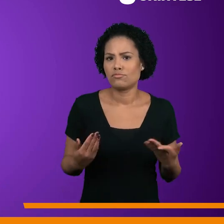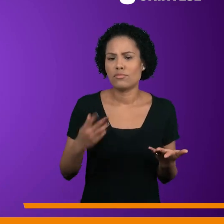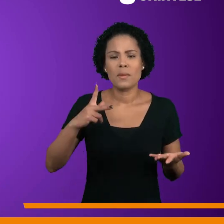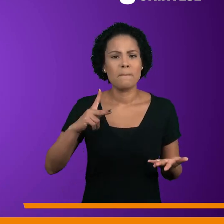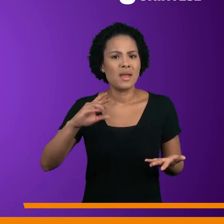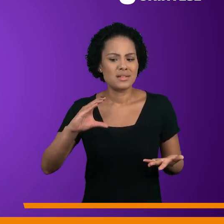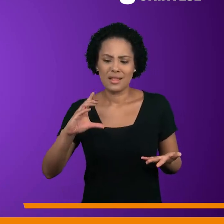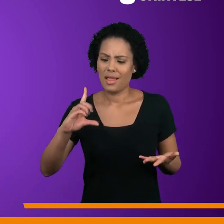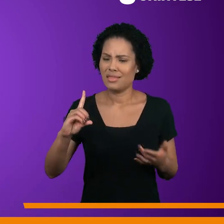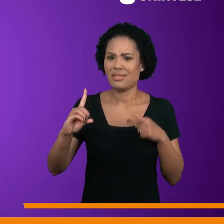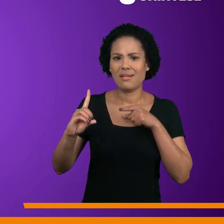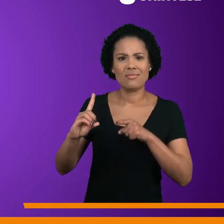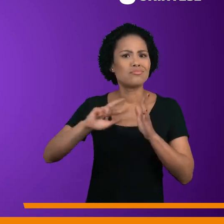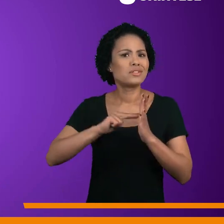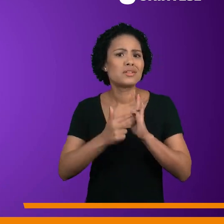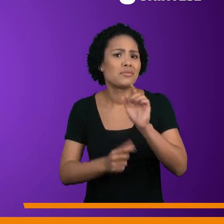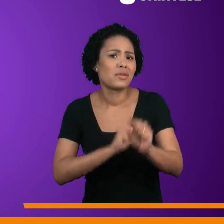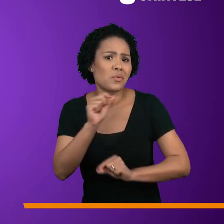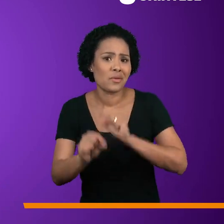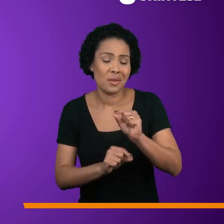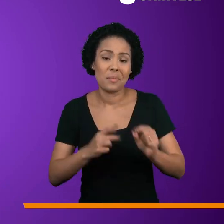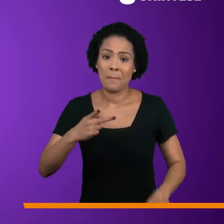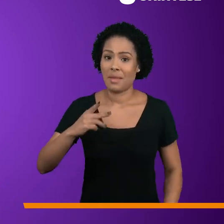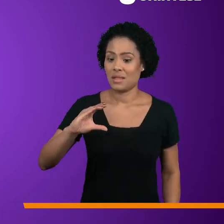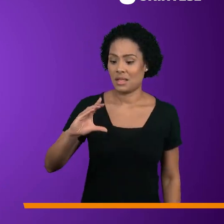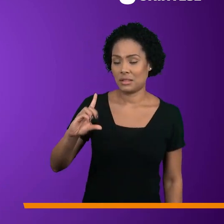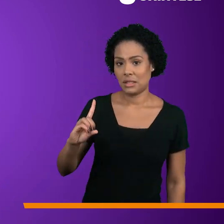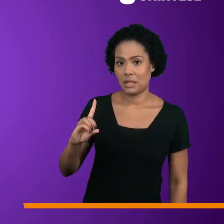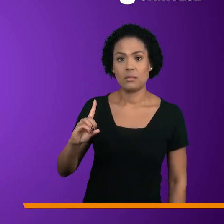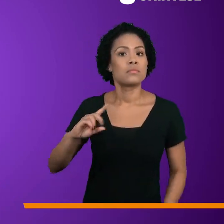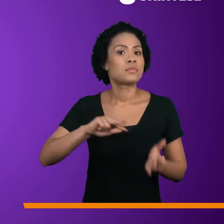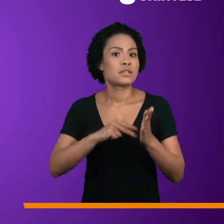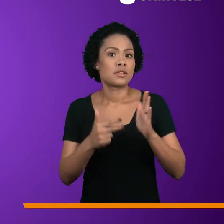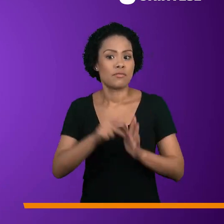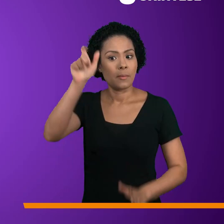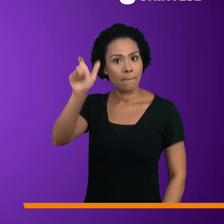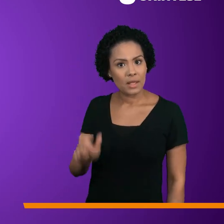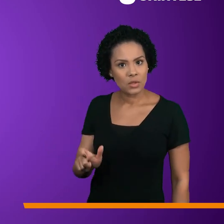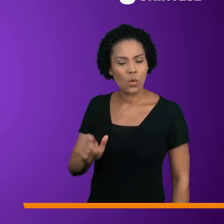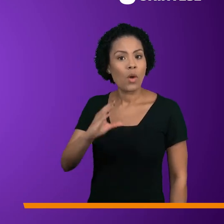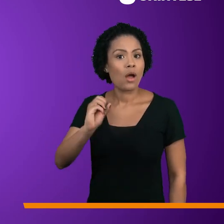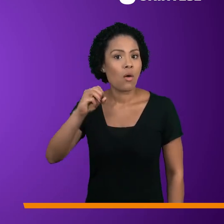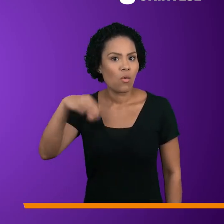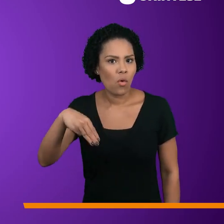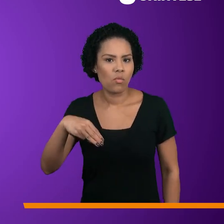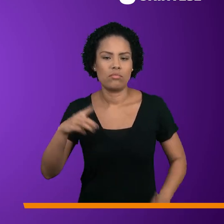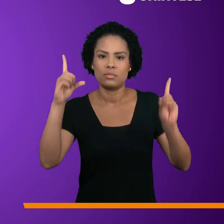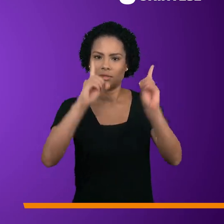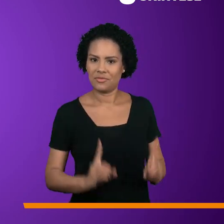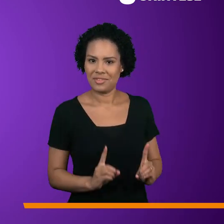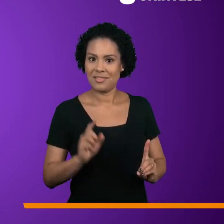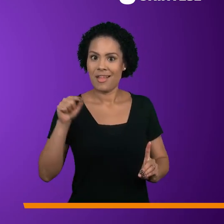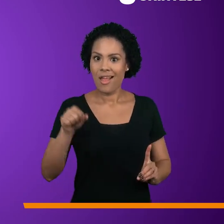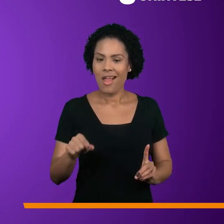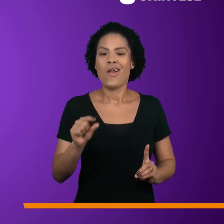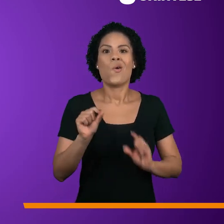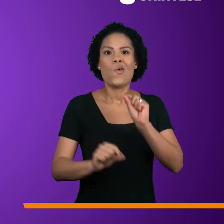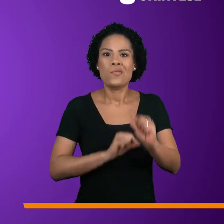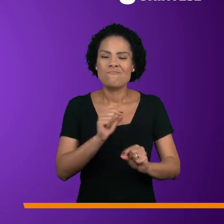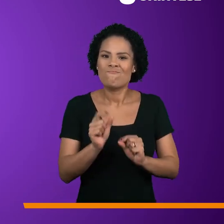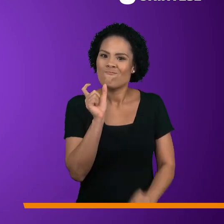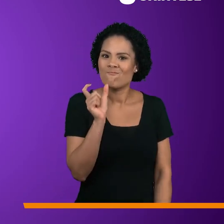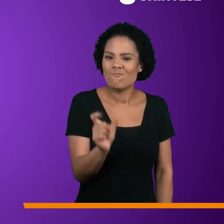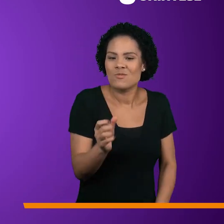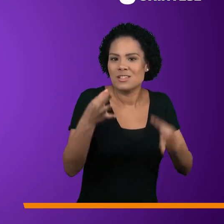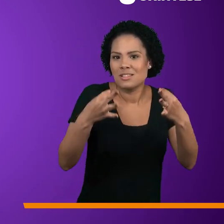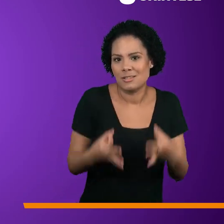Afinal, o que é PCD? A sigla PCD significa pessoas com deficiência e é a expressão mais correta para se